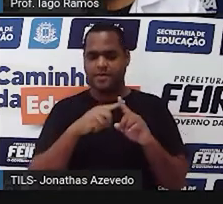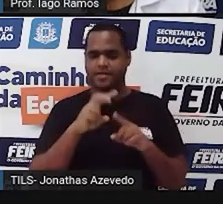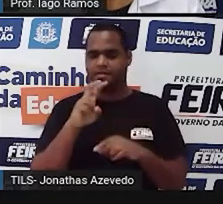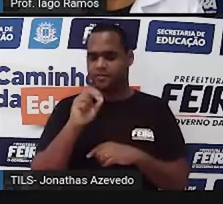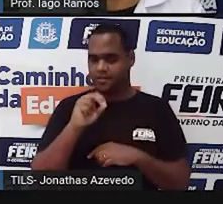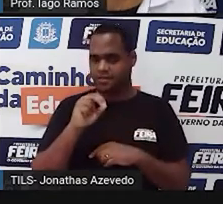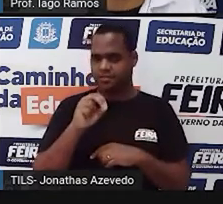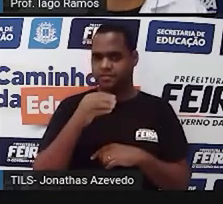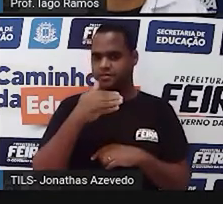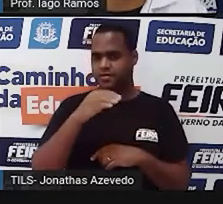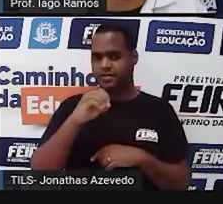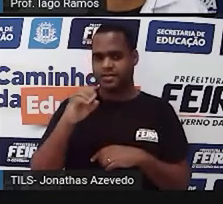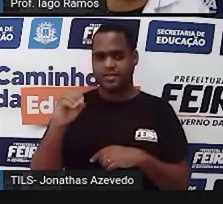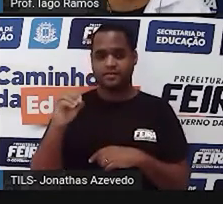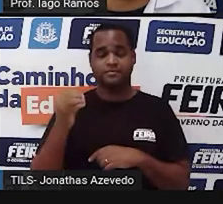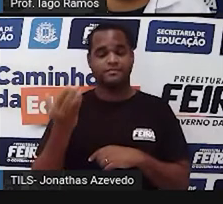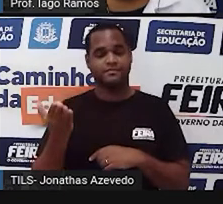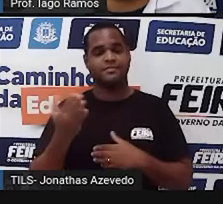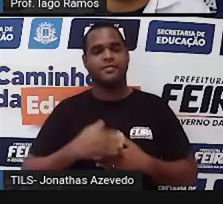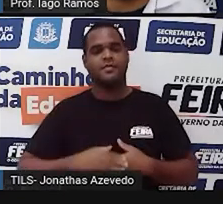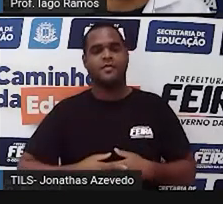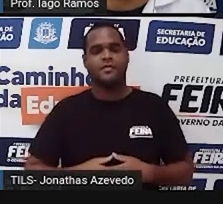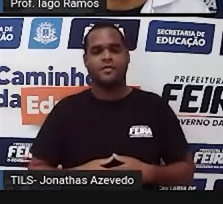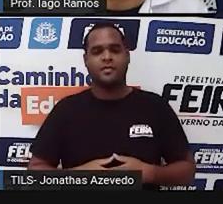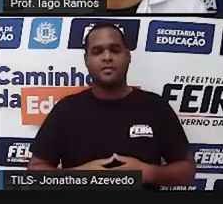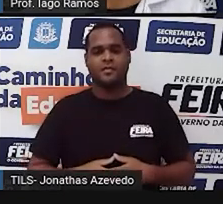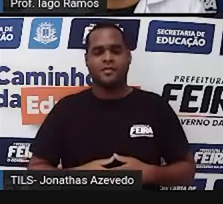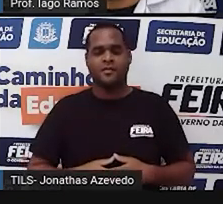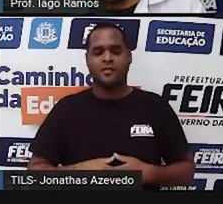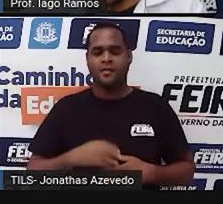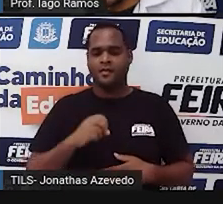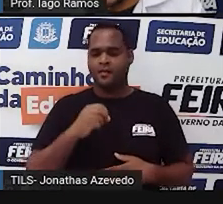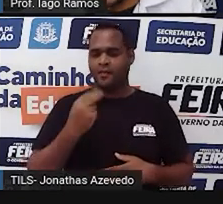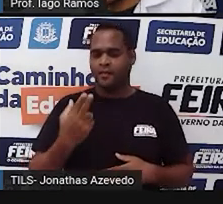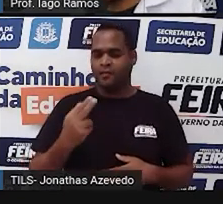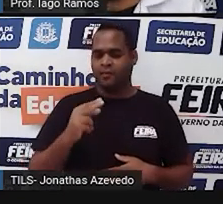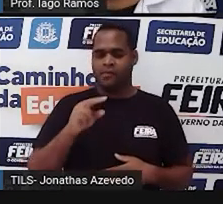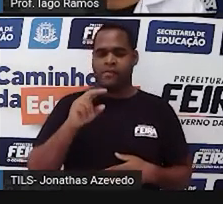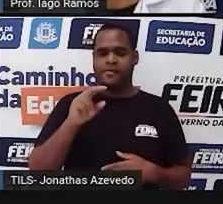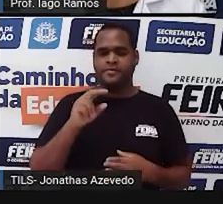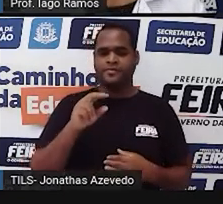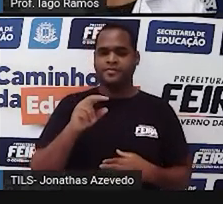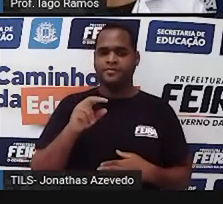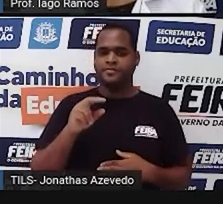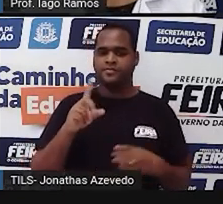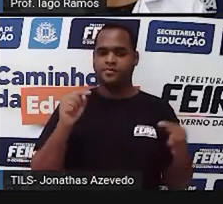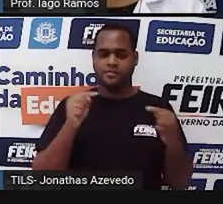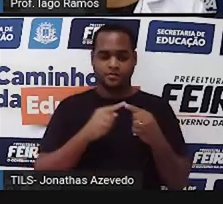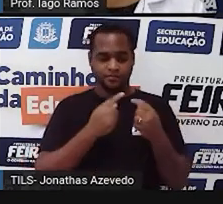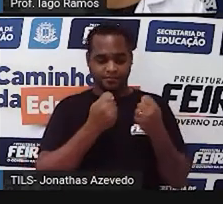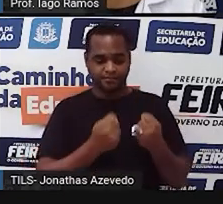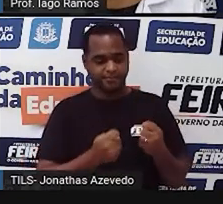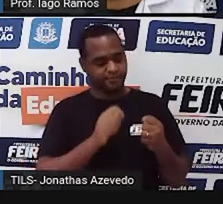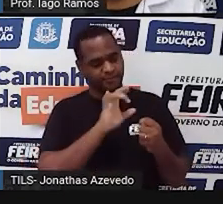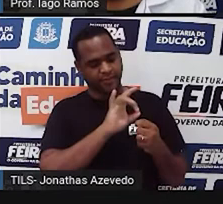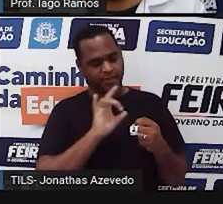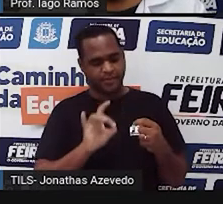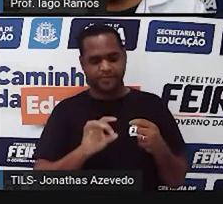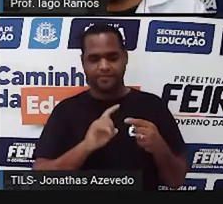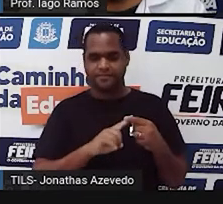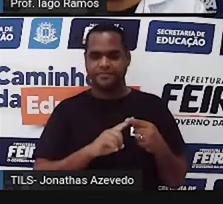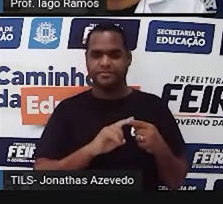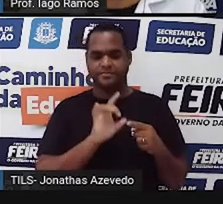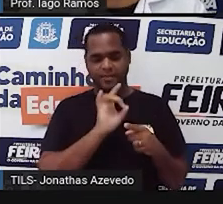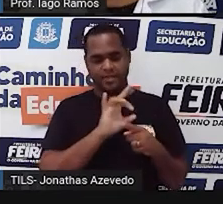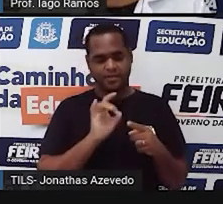é igual a 100. Ou seja, né? Qual é a massa de cada caixinha,